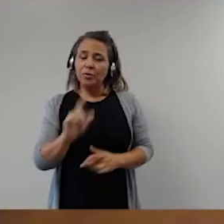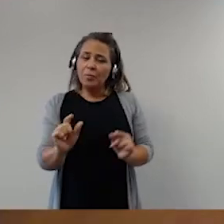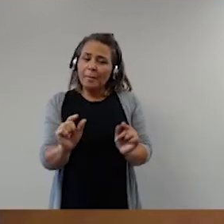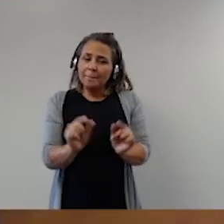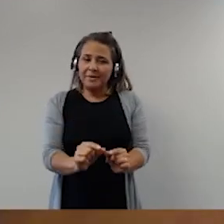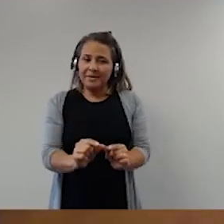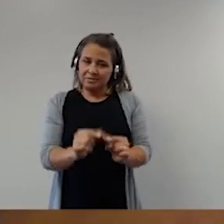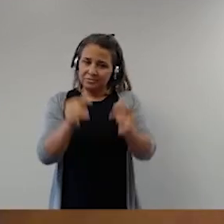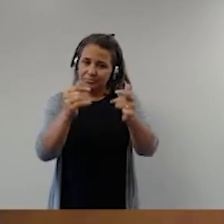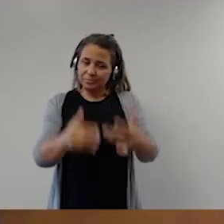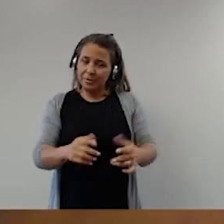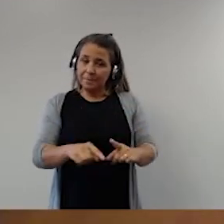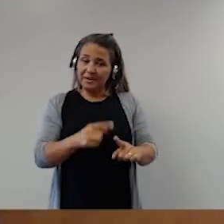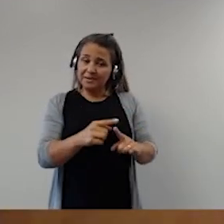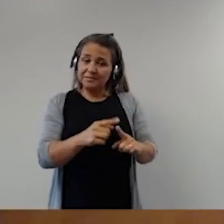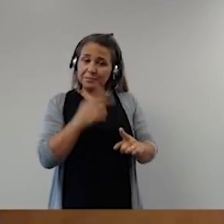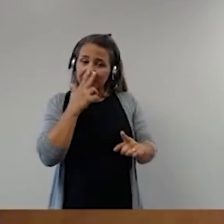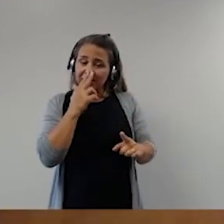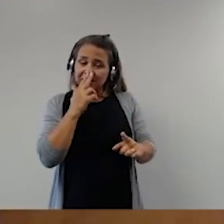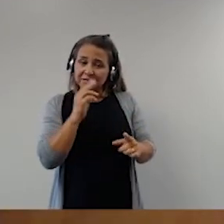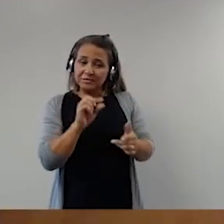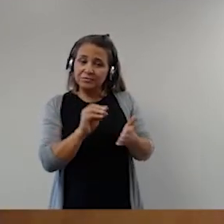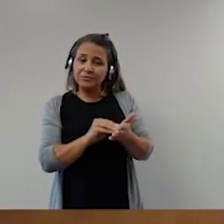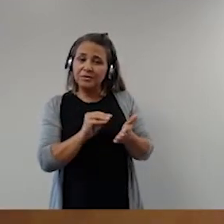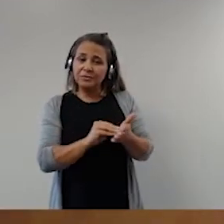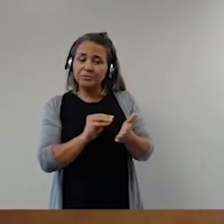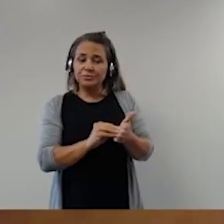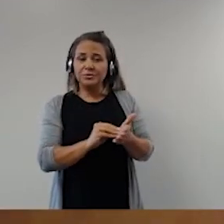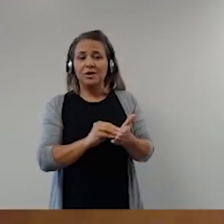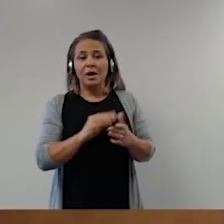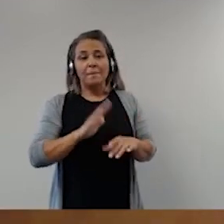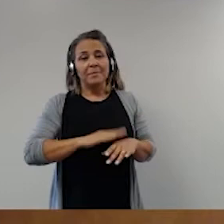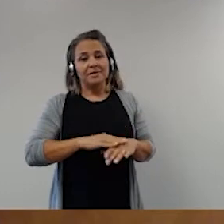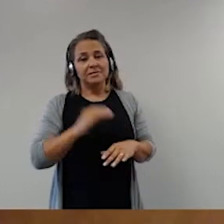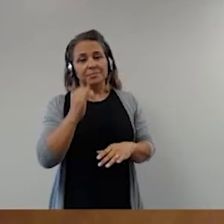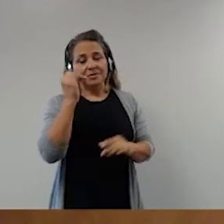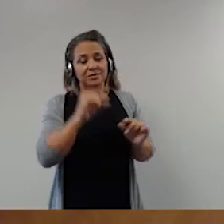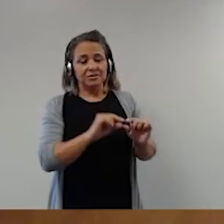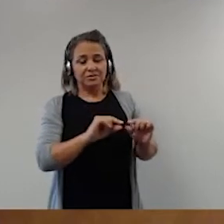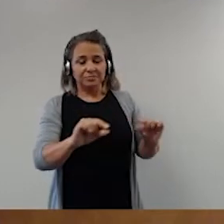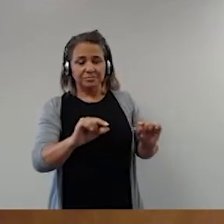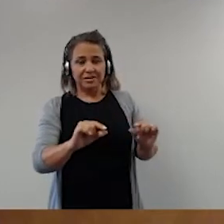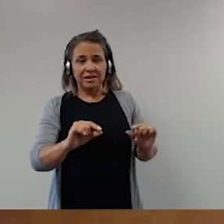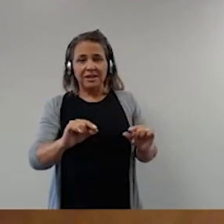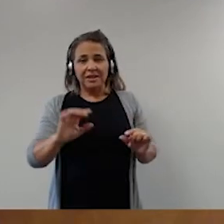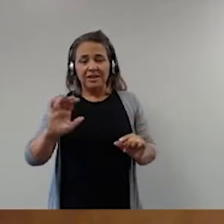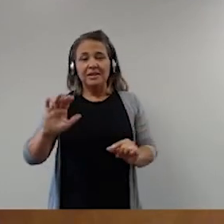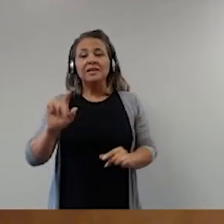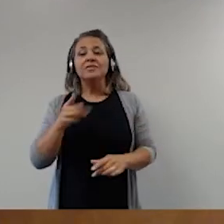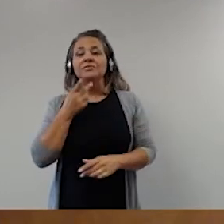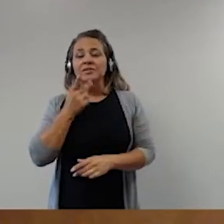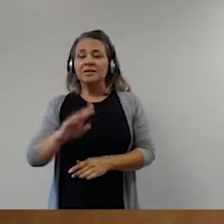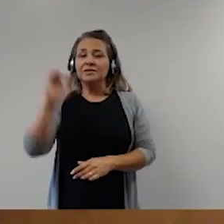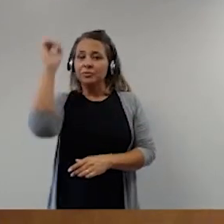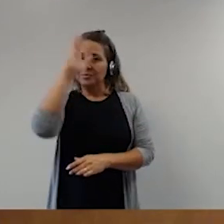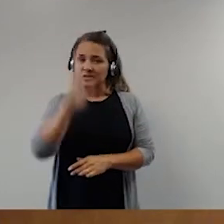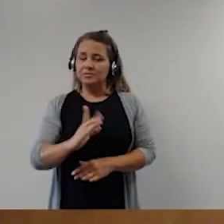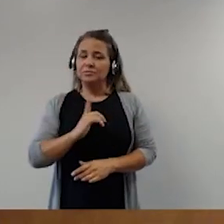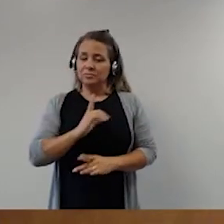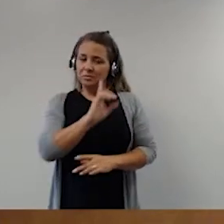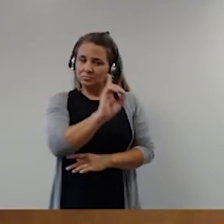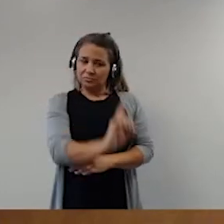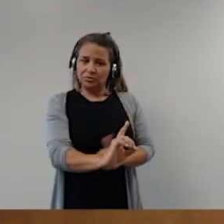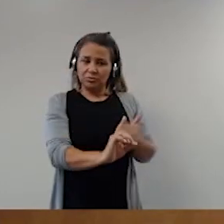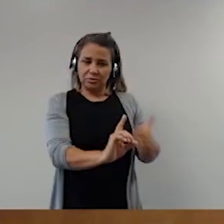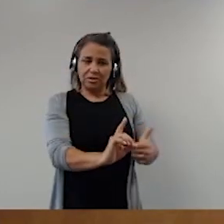a parte mais importante tenha ficado de fora dessa alusão que é a que define o Brasil como um Estado Democrático de Direito